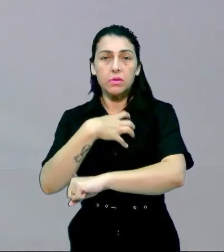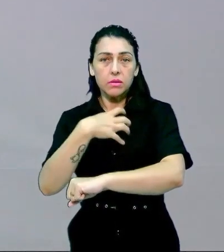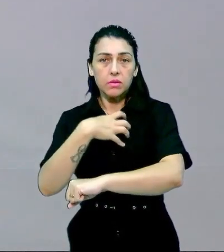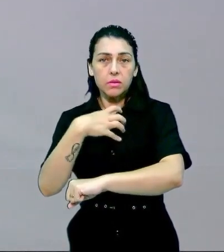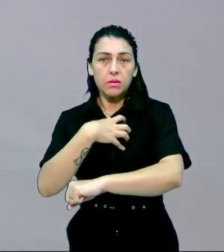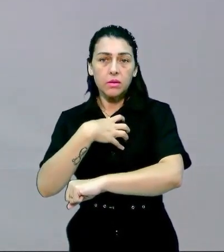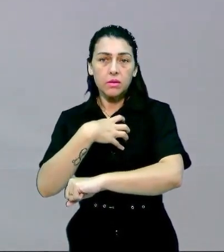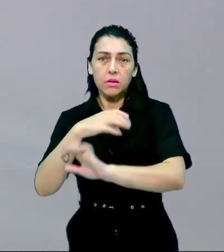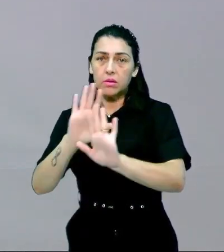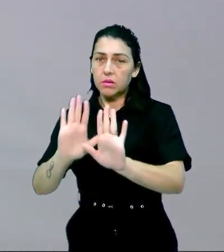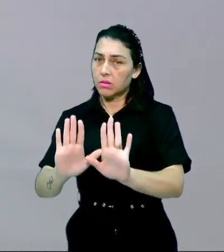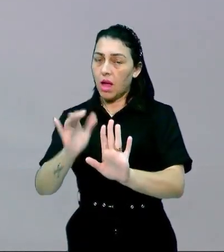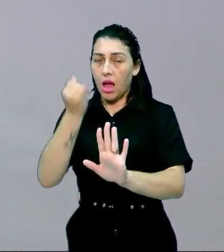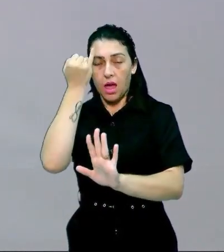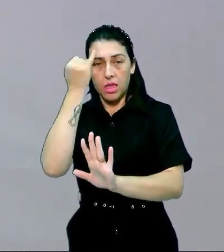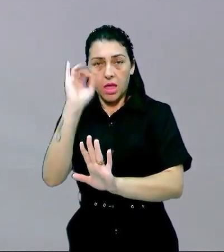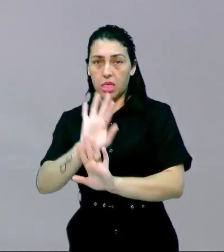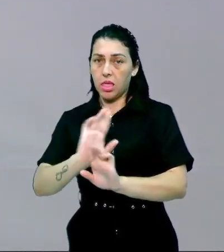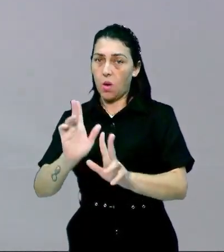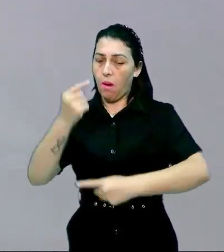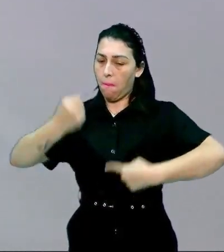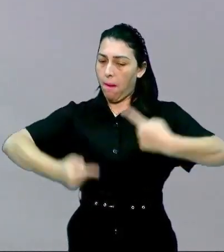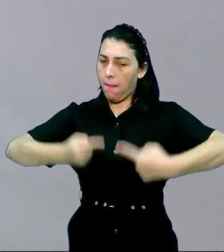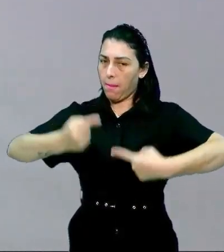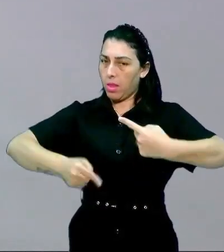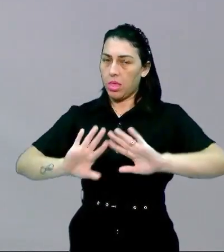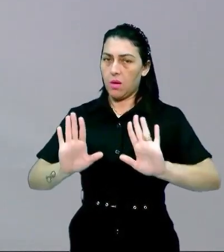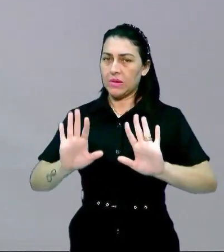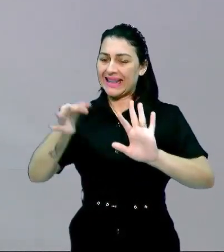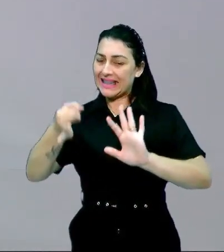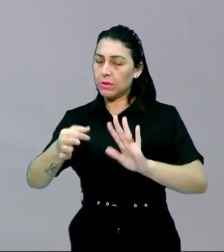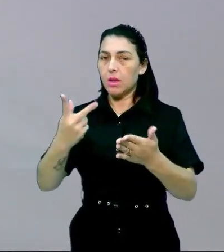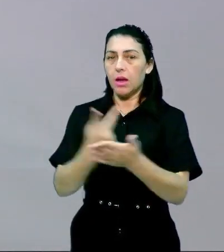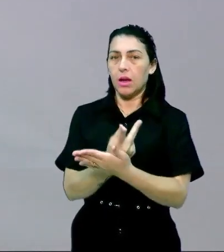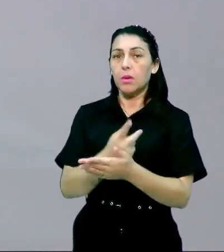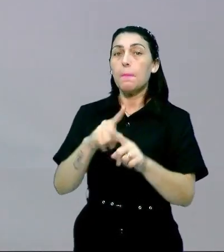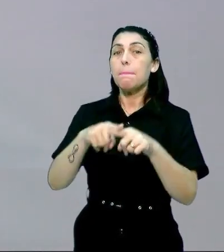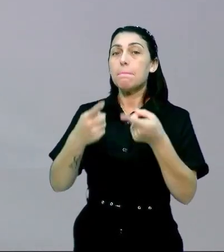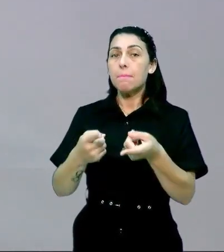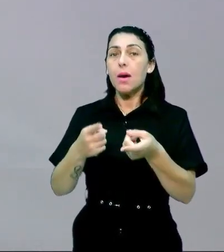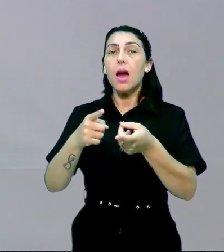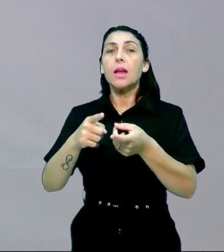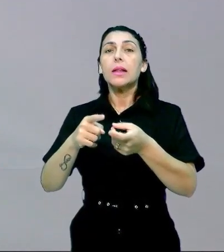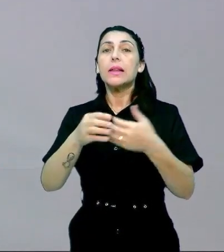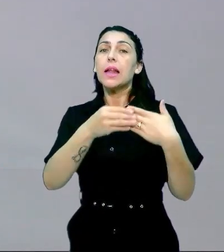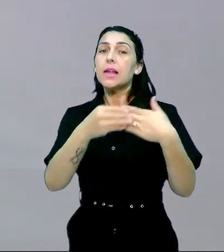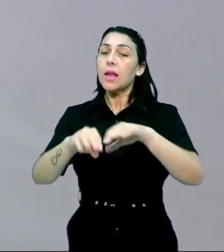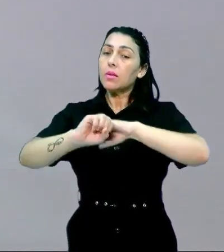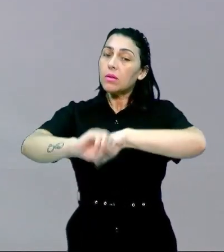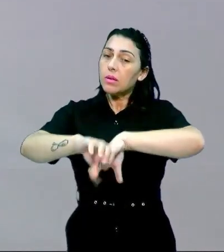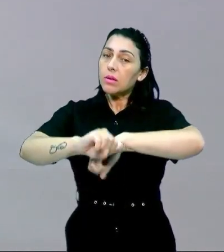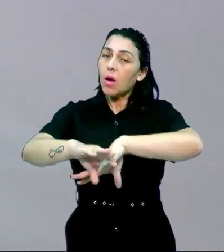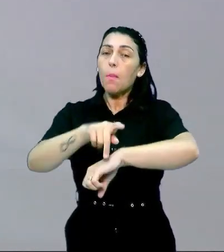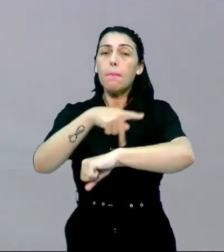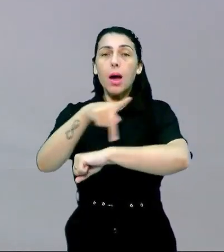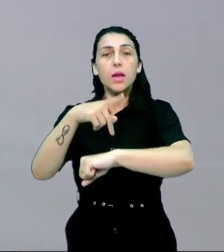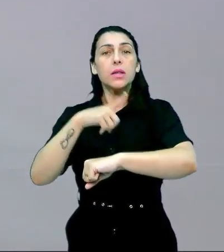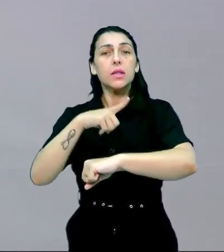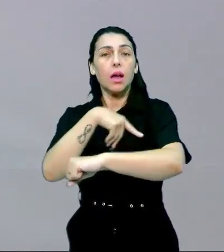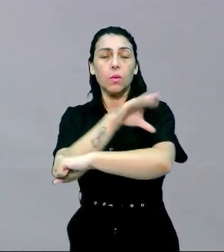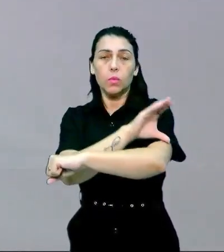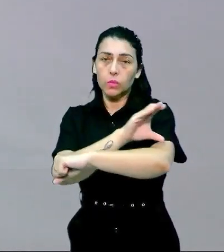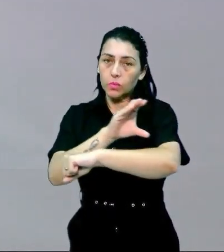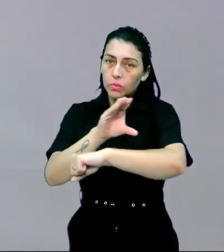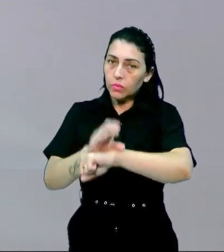é a idéia da aula aqui não é discutir né se tá certo tá errado mas sim o que cada país tem na sua essência nessa